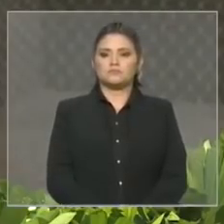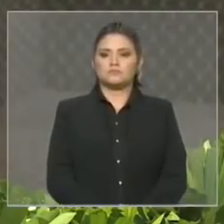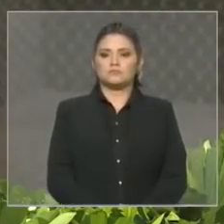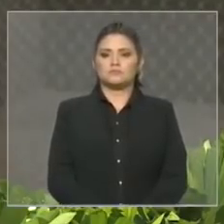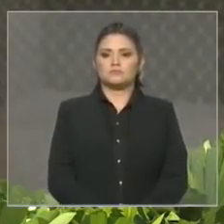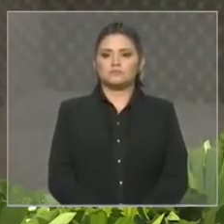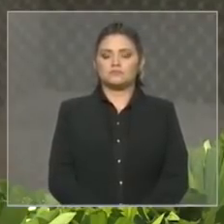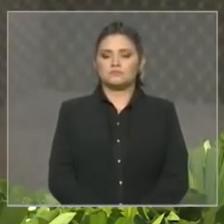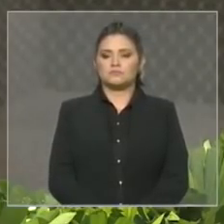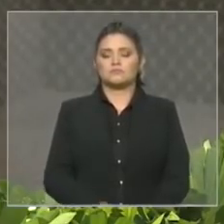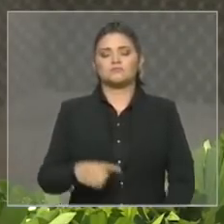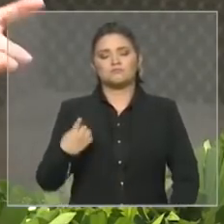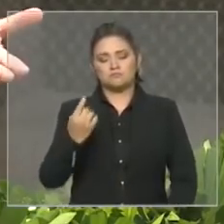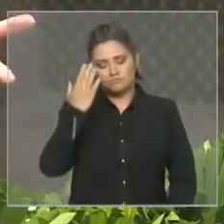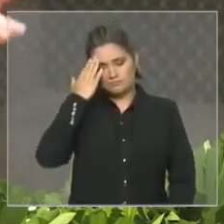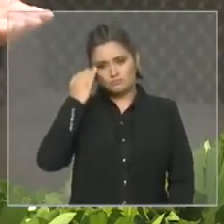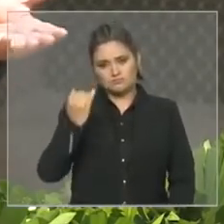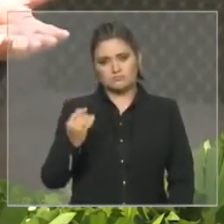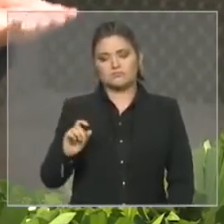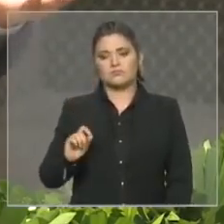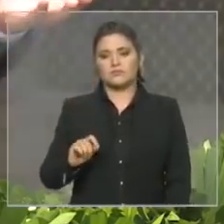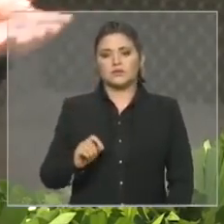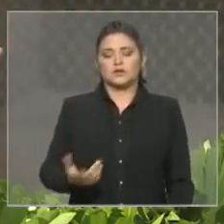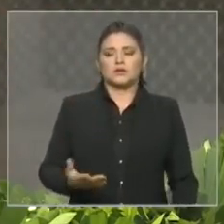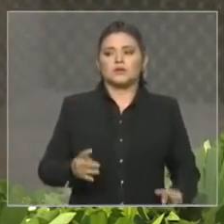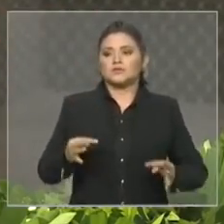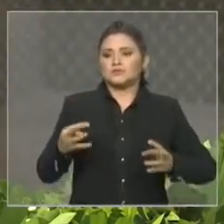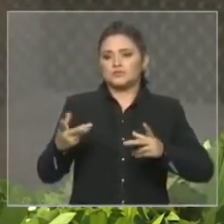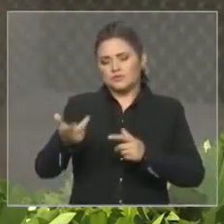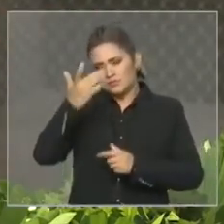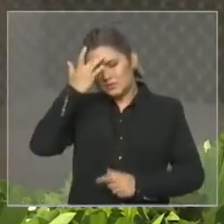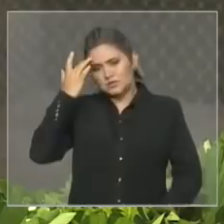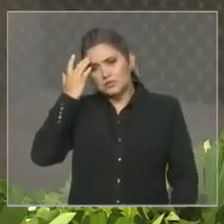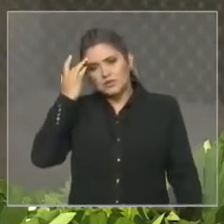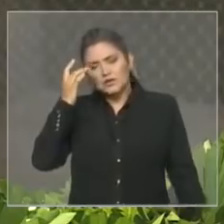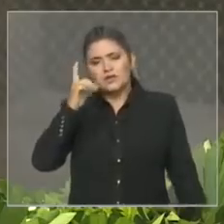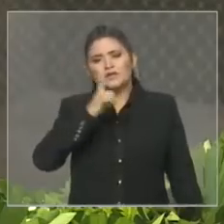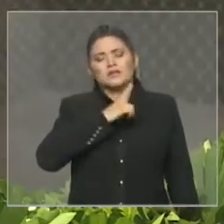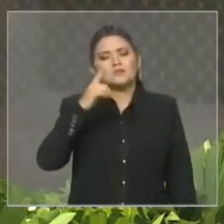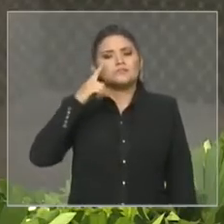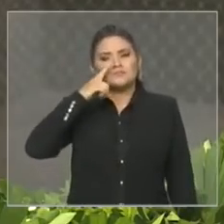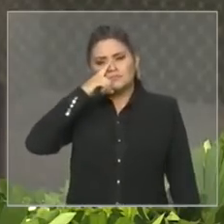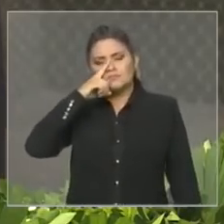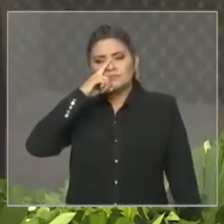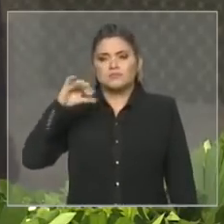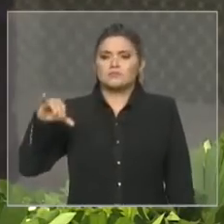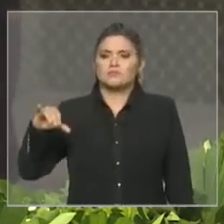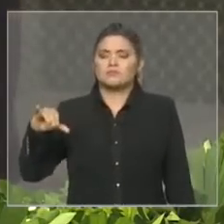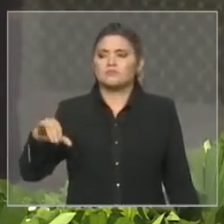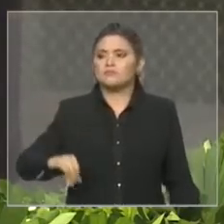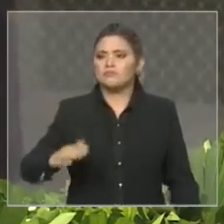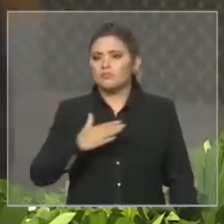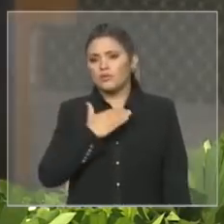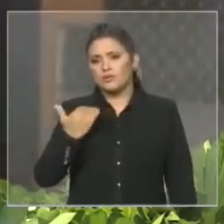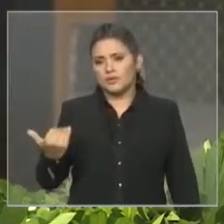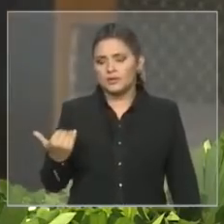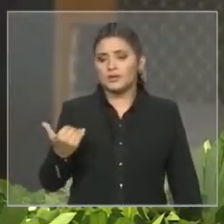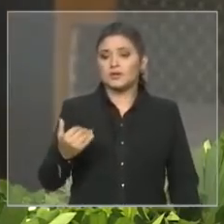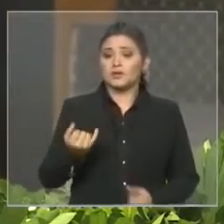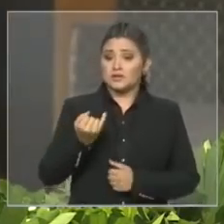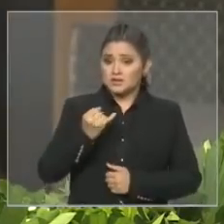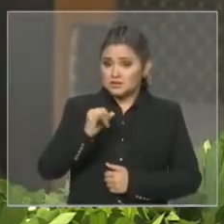sabemos todos, e que evoca dores e saudades, estaria ele a presidir esta solenidade.